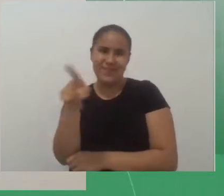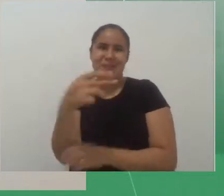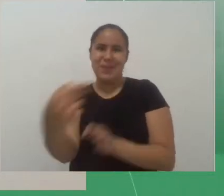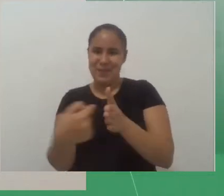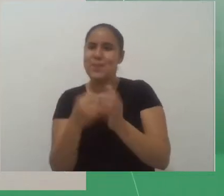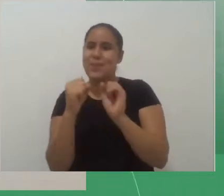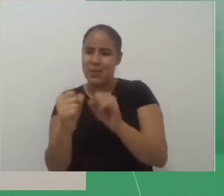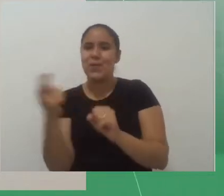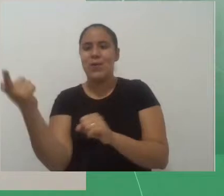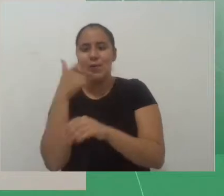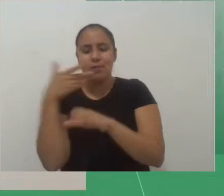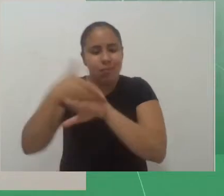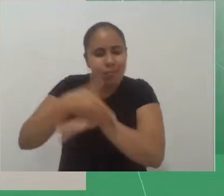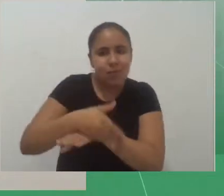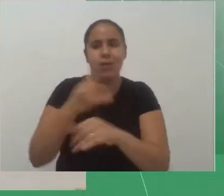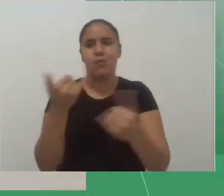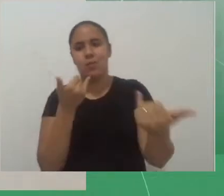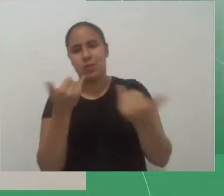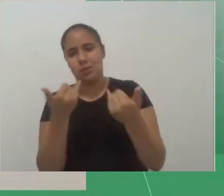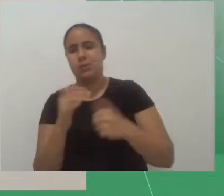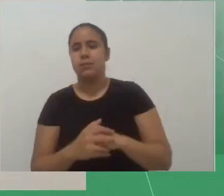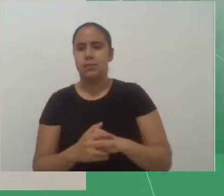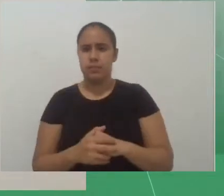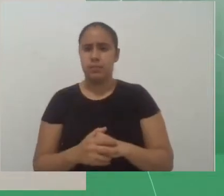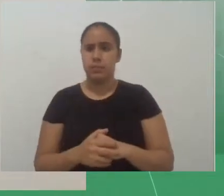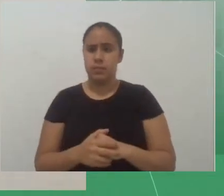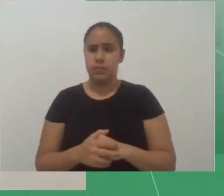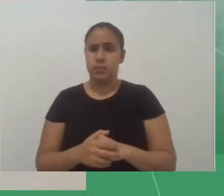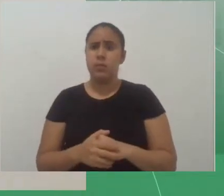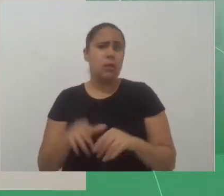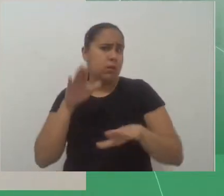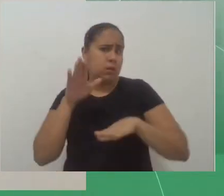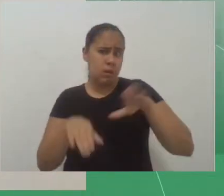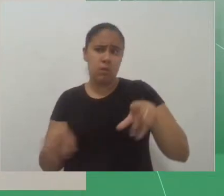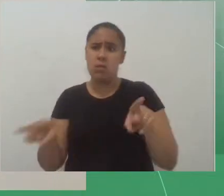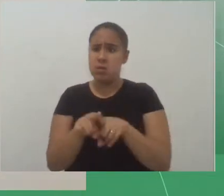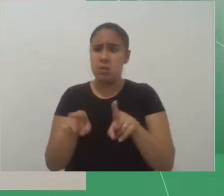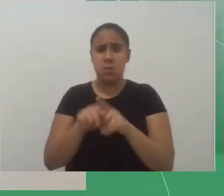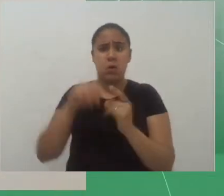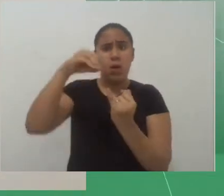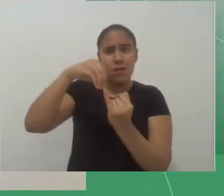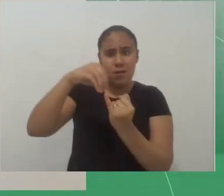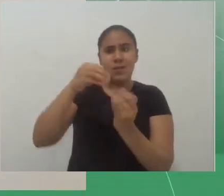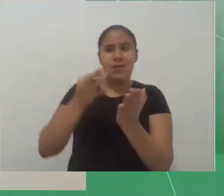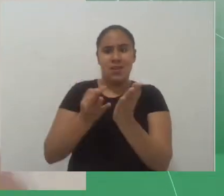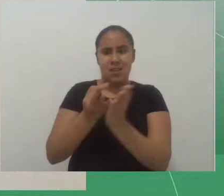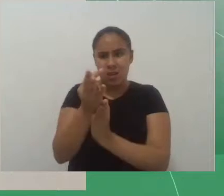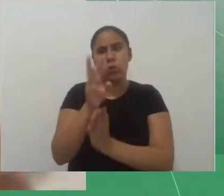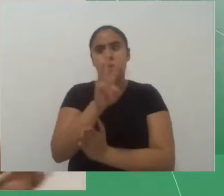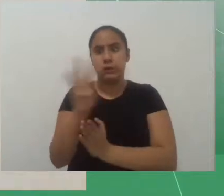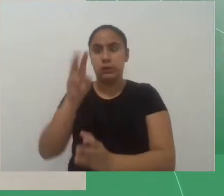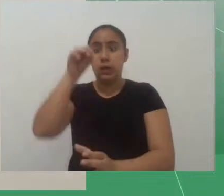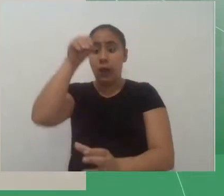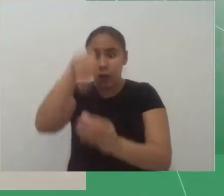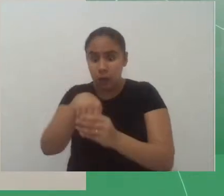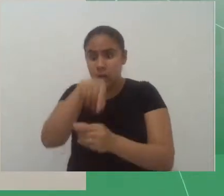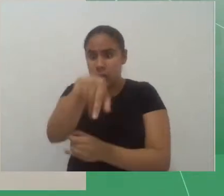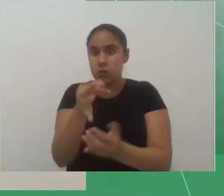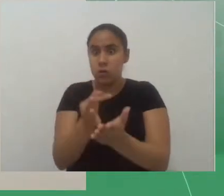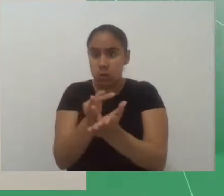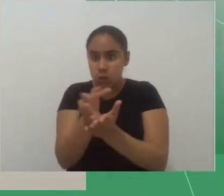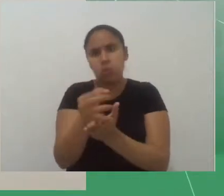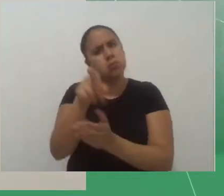do IFB de repente do campus Riacho Fundo conseguir mais informações sobre esse acesso ao grupo